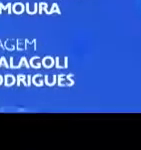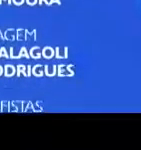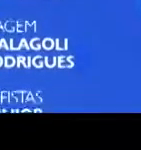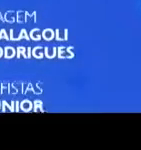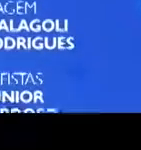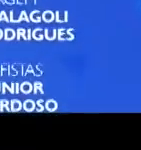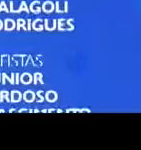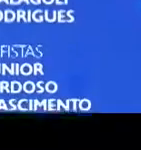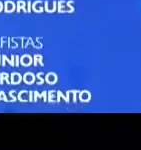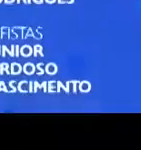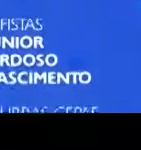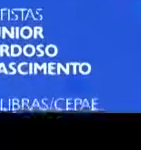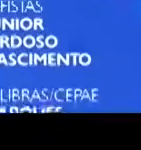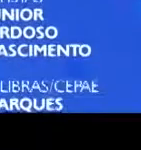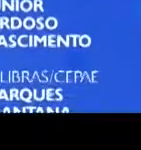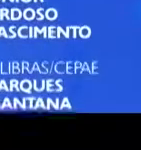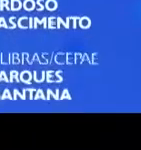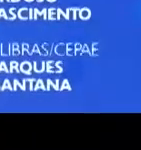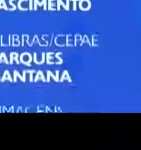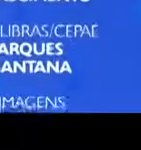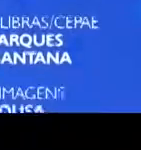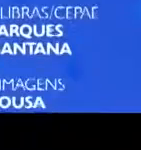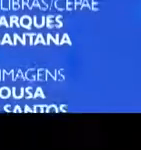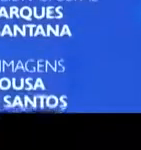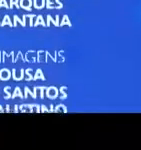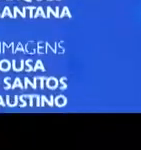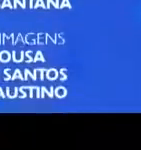TV Notícias da